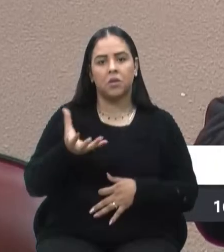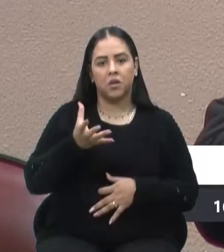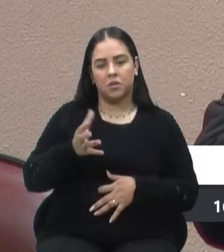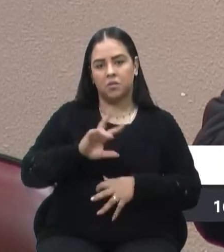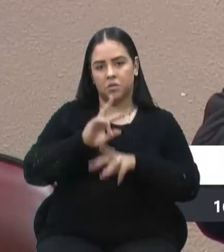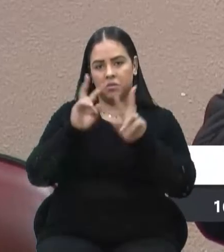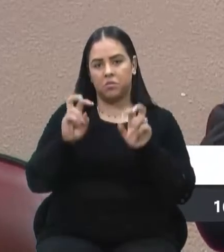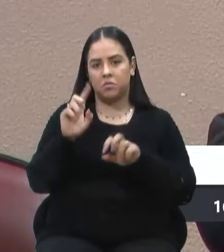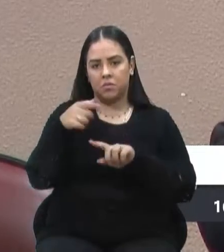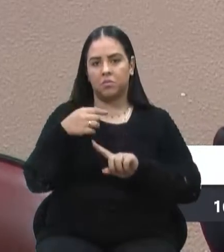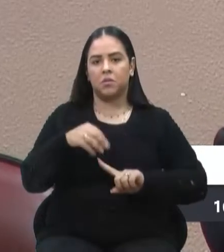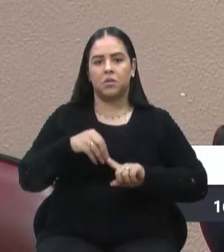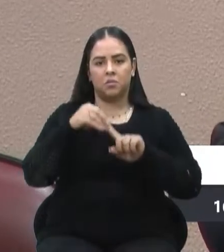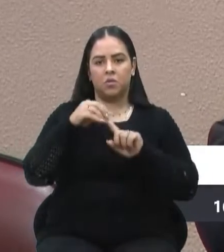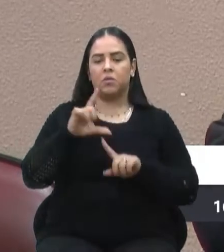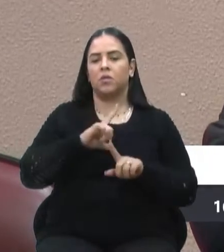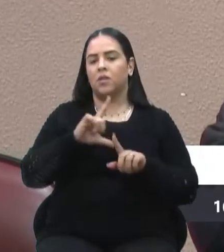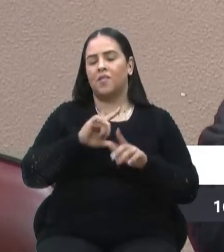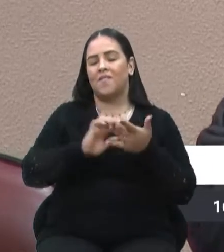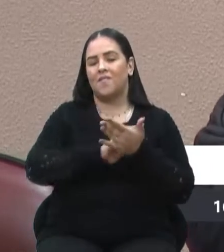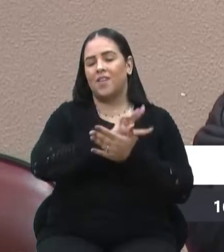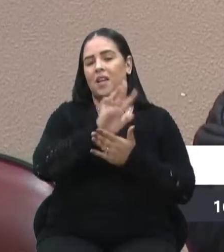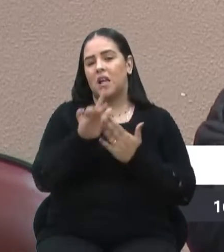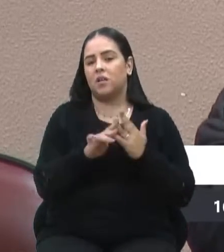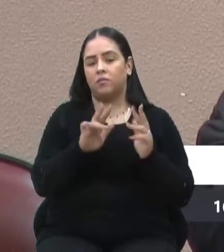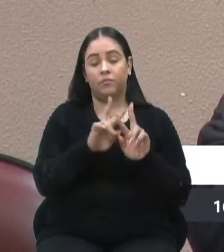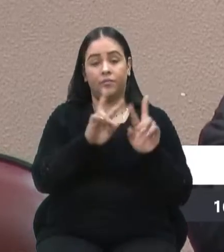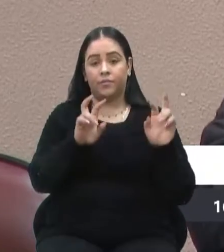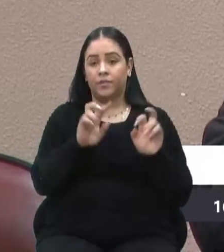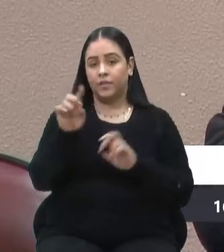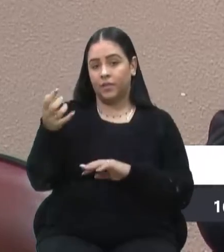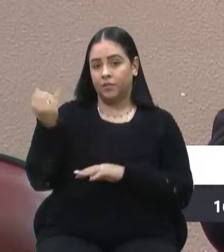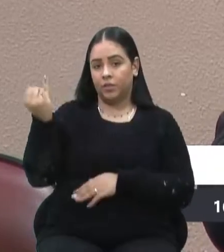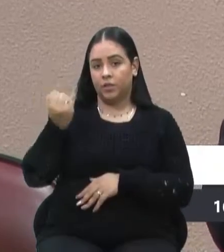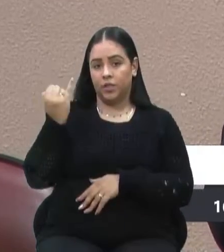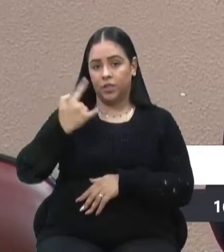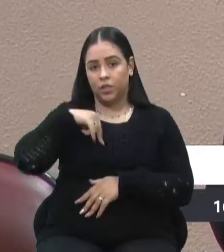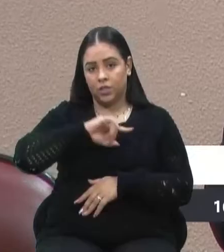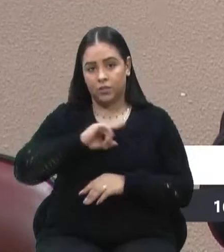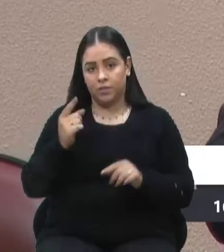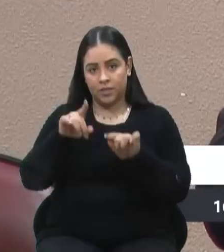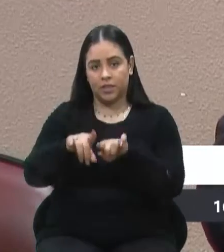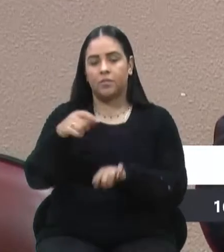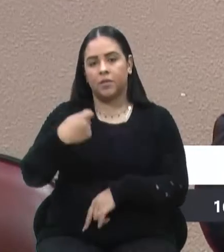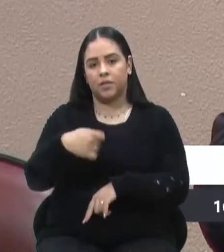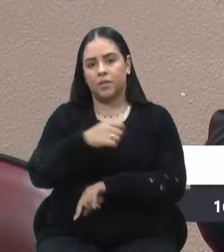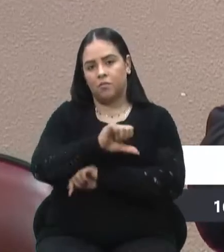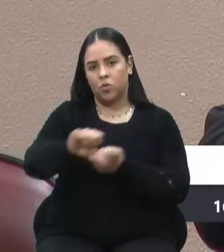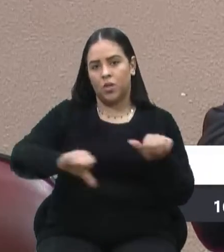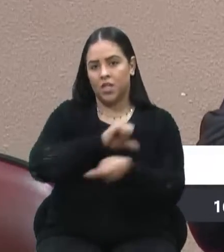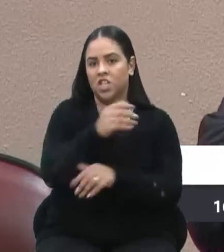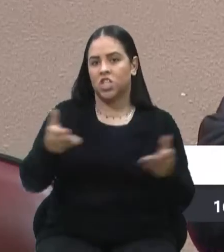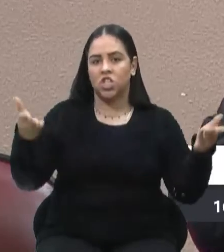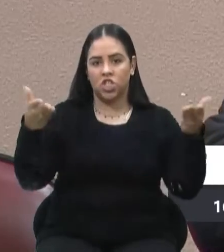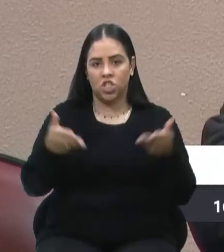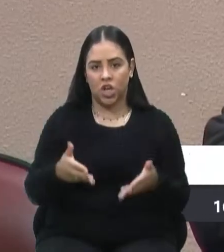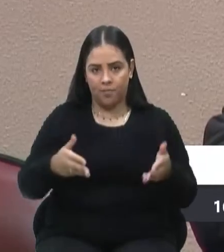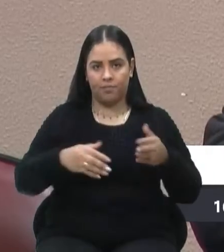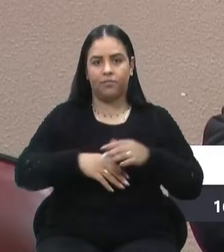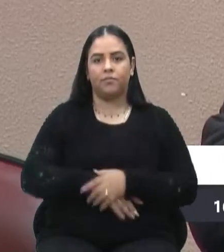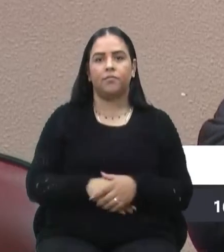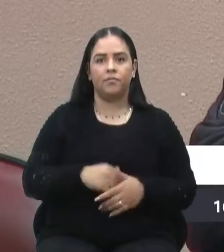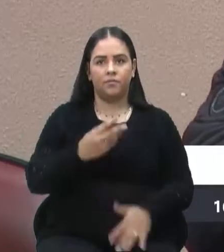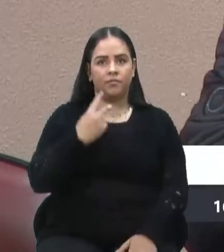prioridade entre vários, então pode ter certeza que somos parceiros e precisa mudar já. O vereador